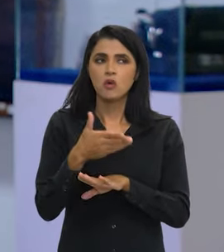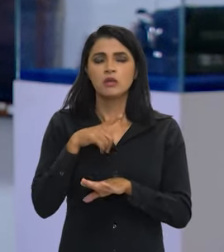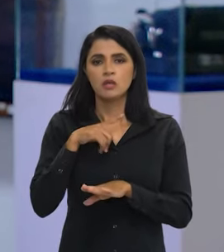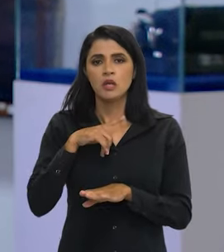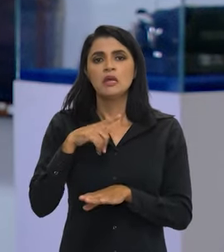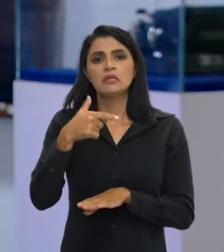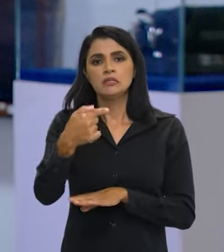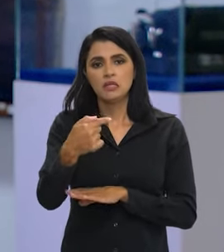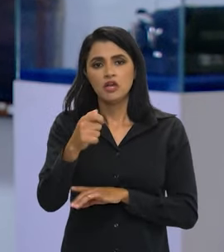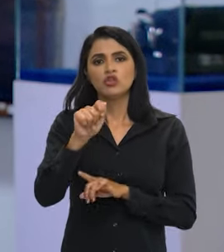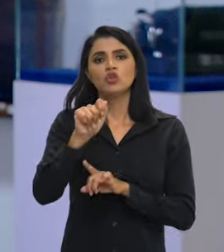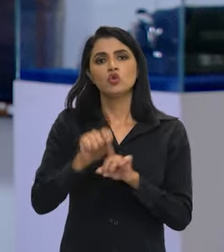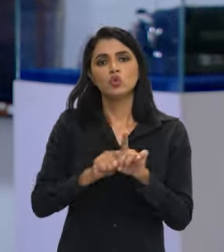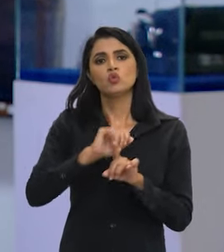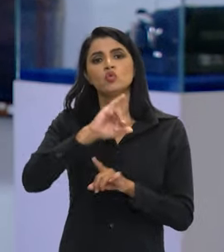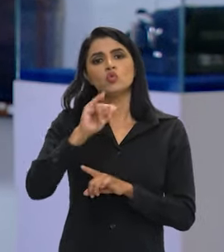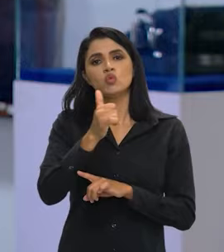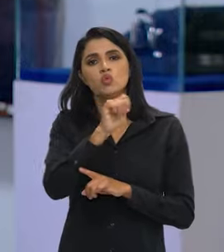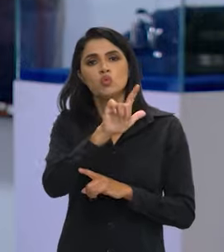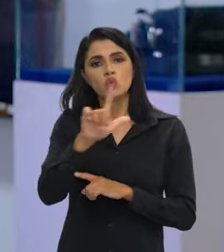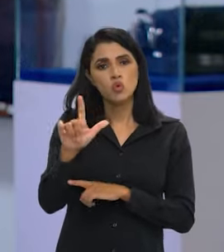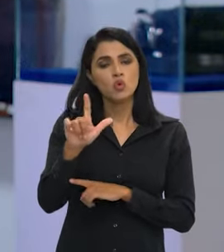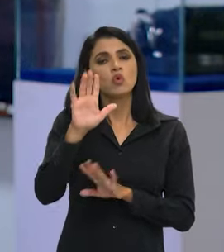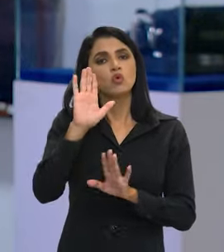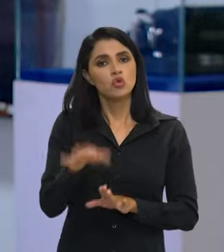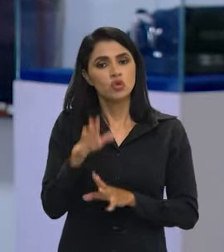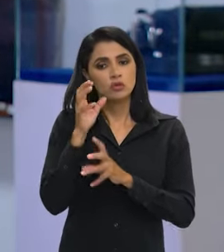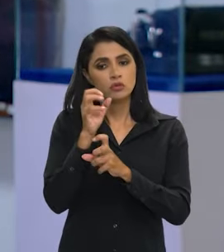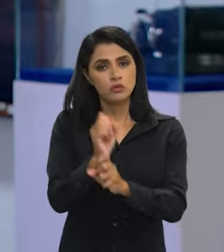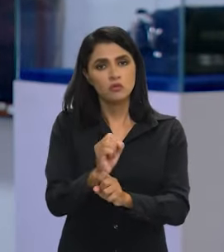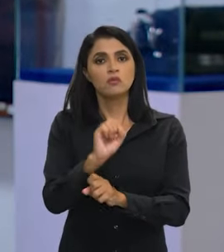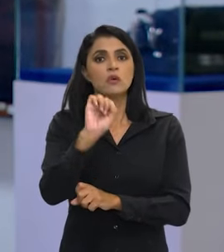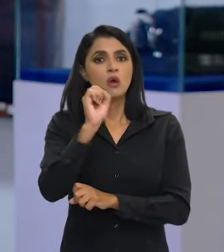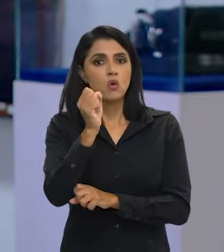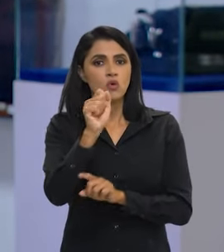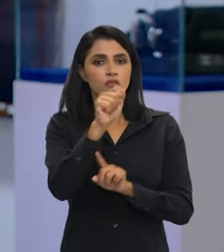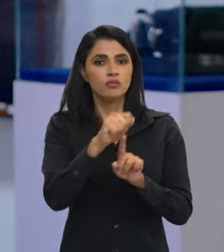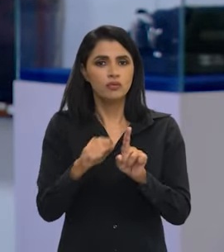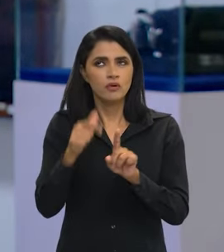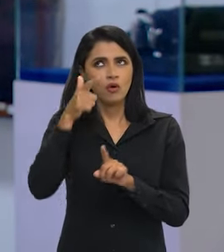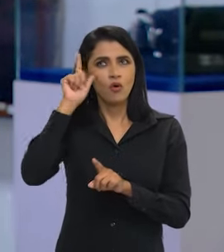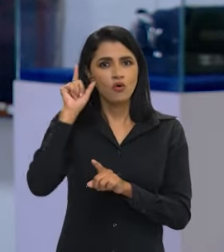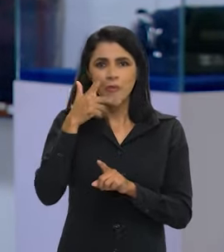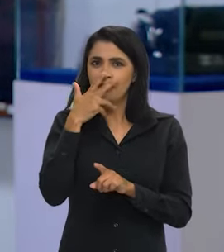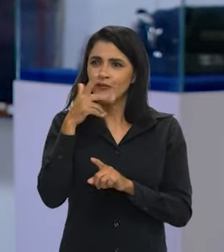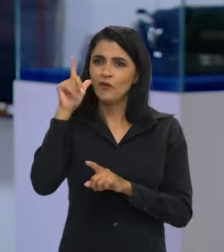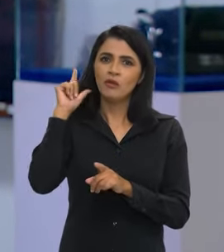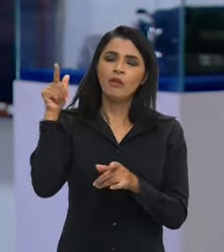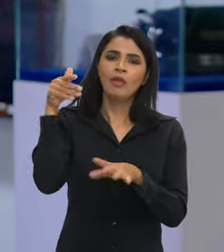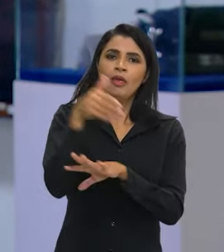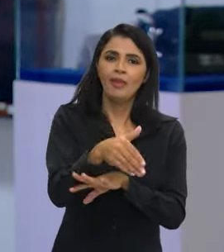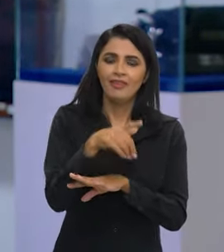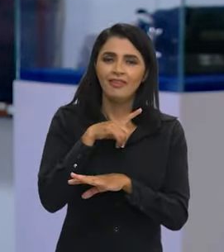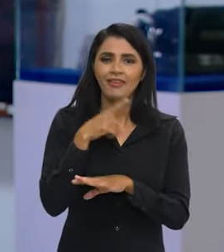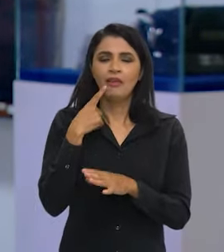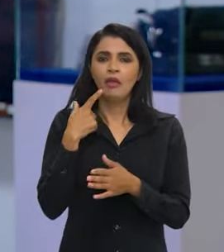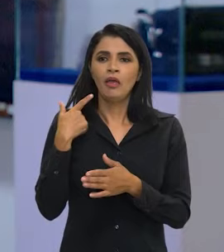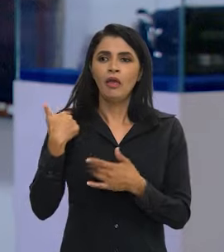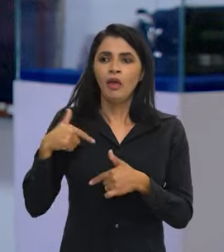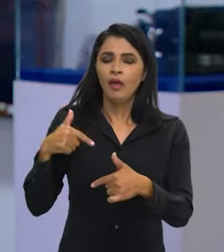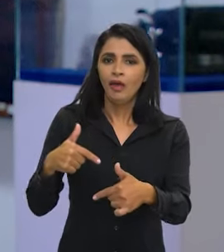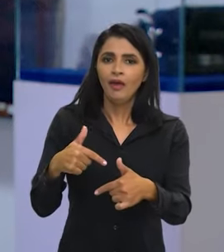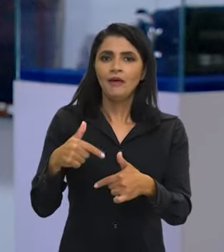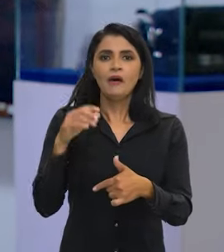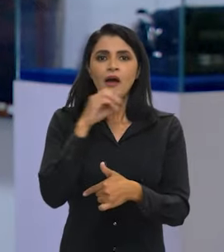assumi aqui em julho, dia 7 de julho. Estou completando oito meses, completei ontem. Parece que foi ontem que eu entrei, que é a correria.